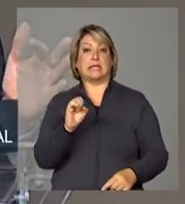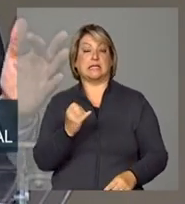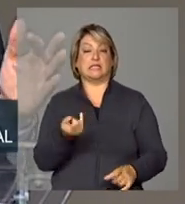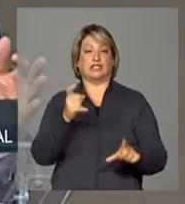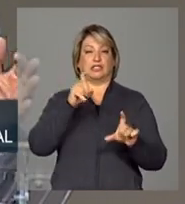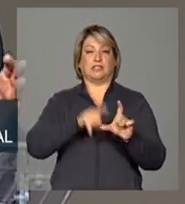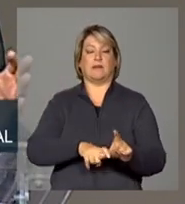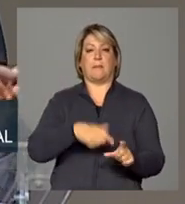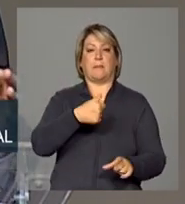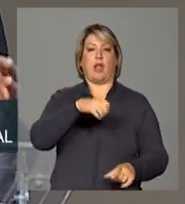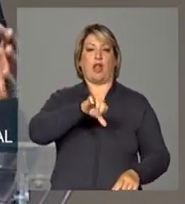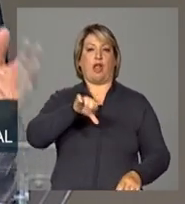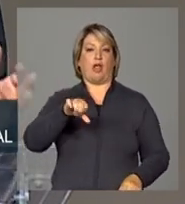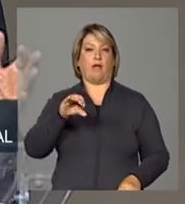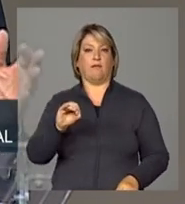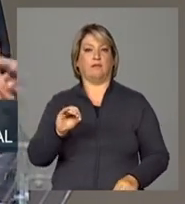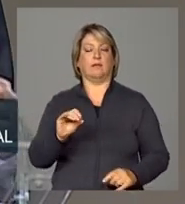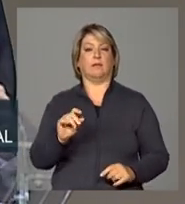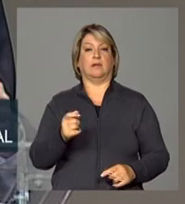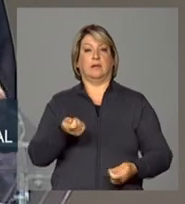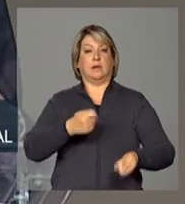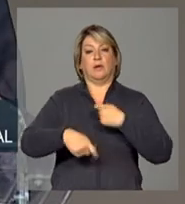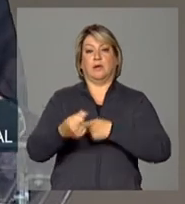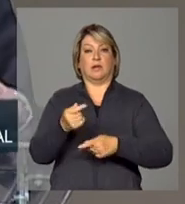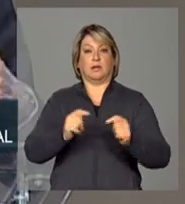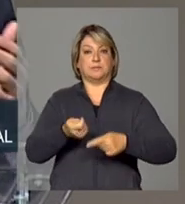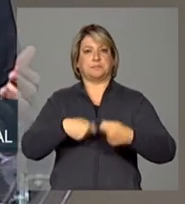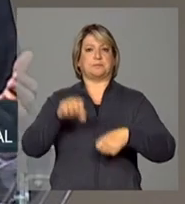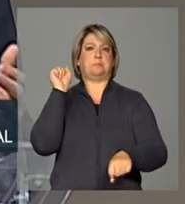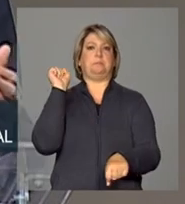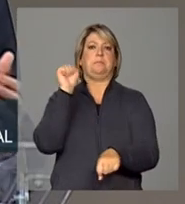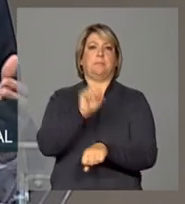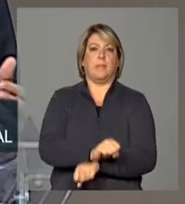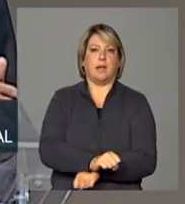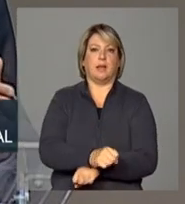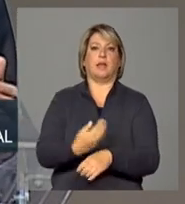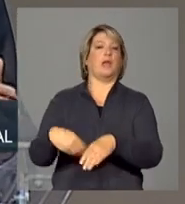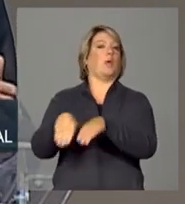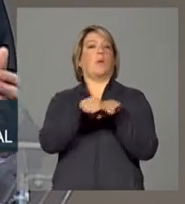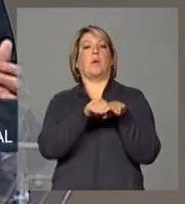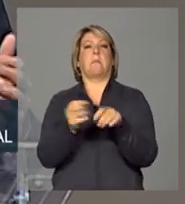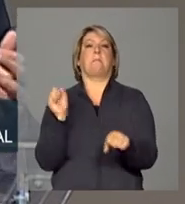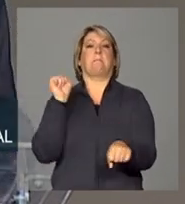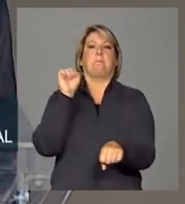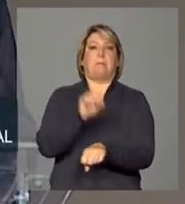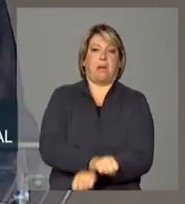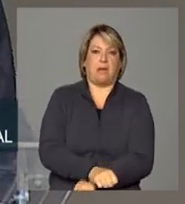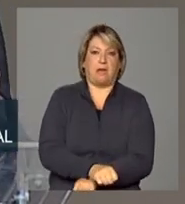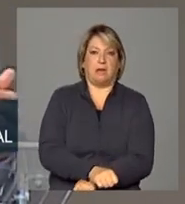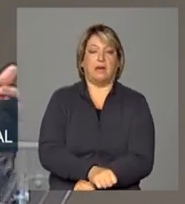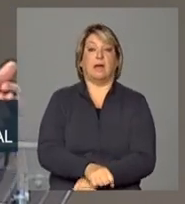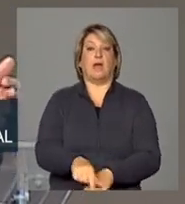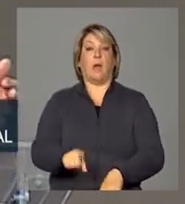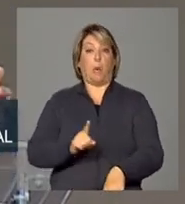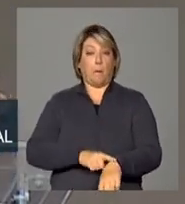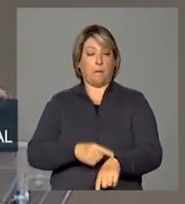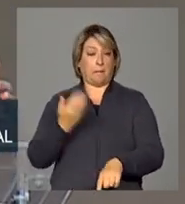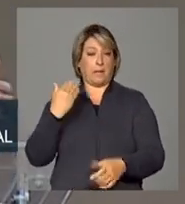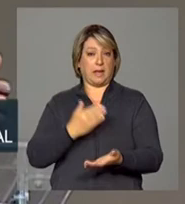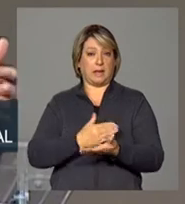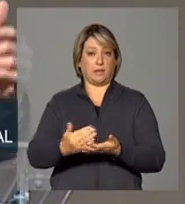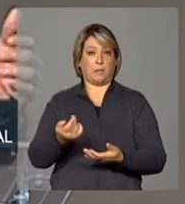90, em que a economia ficou estagnada e a desigualdade ficou estagnada, e o período mais recente,